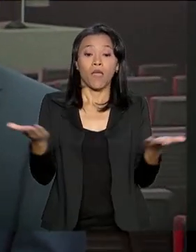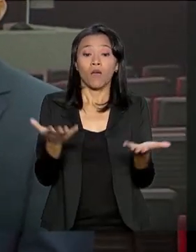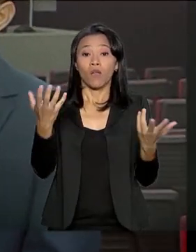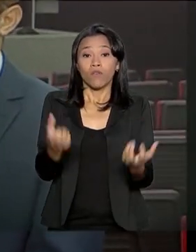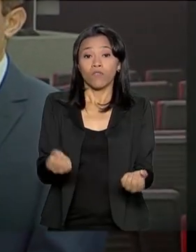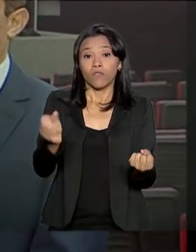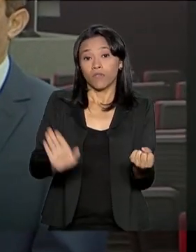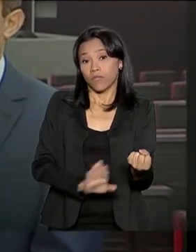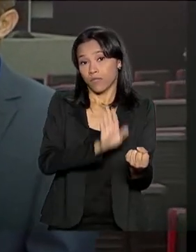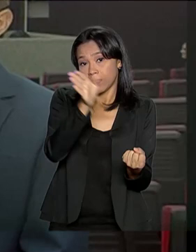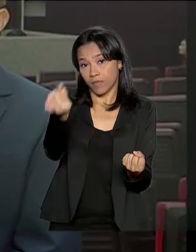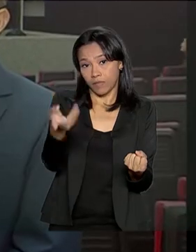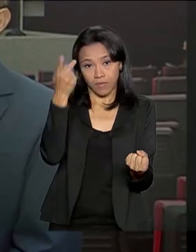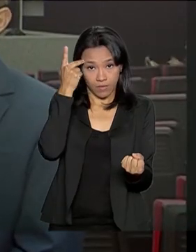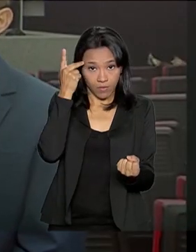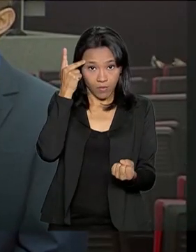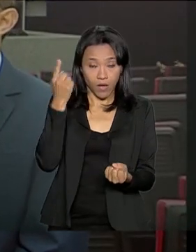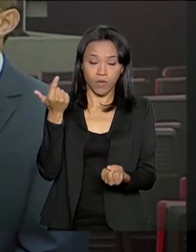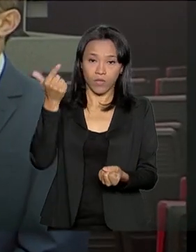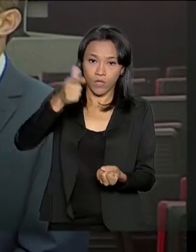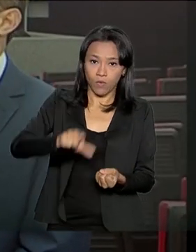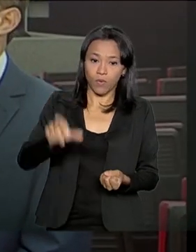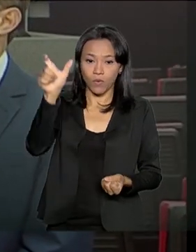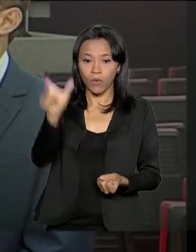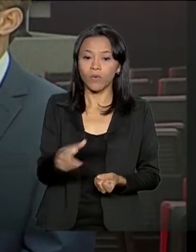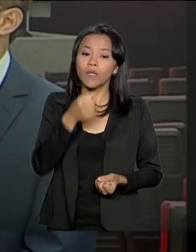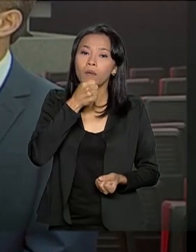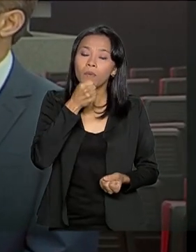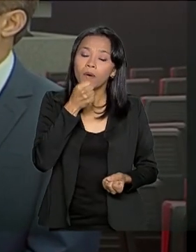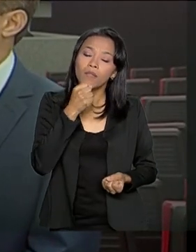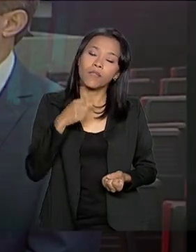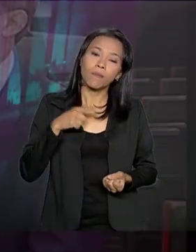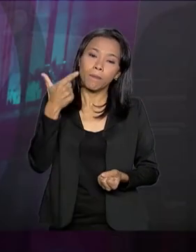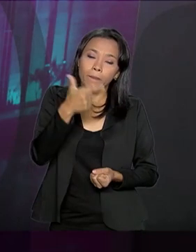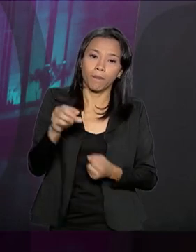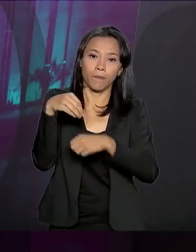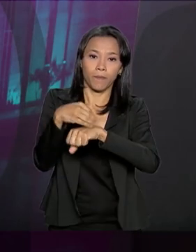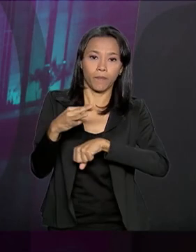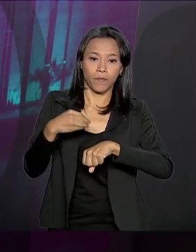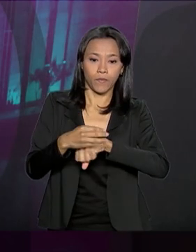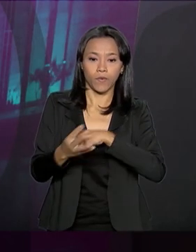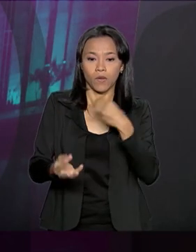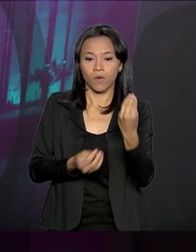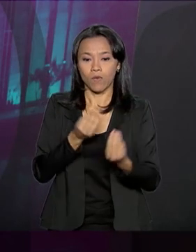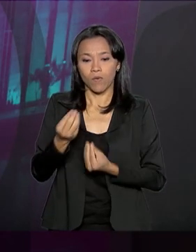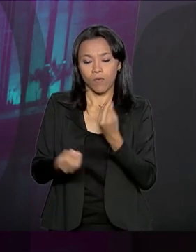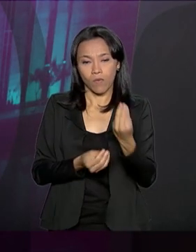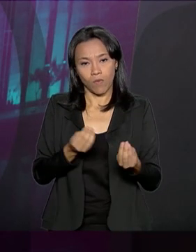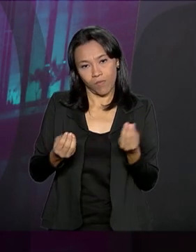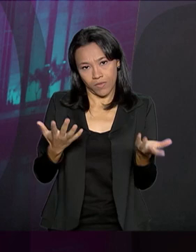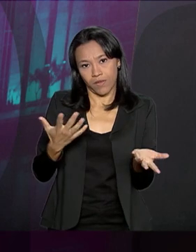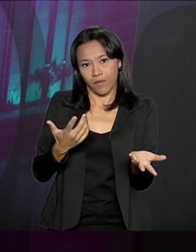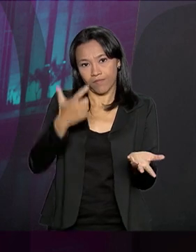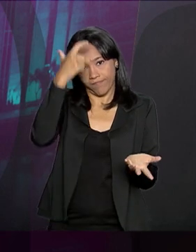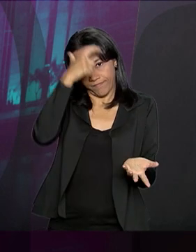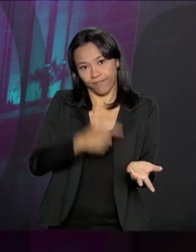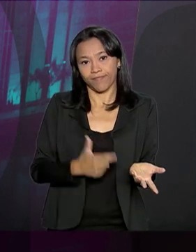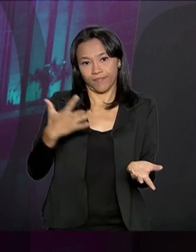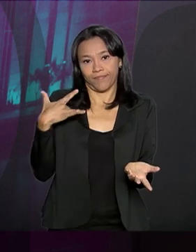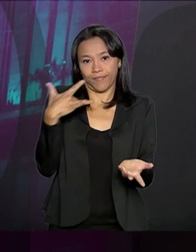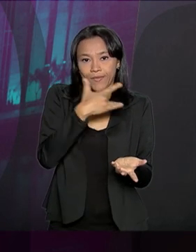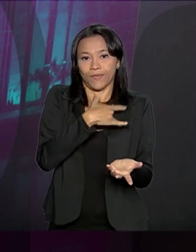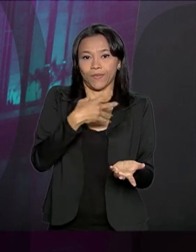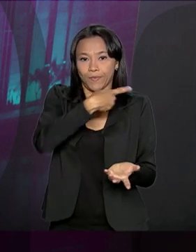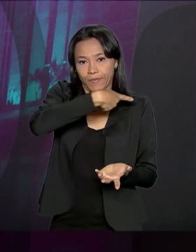São Paulo, onde o repórter Ricardo Ferraz tem mais informações sobre o presidente Jair Bolsonaro. Ricardo, é com você.